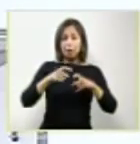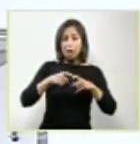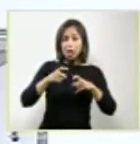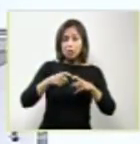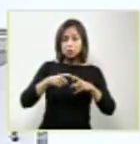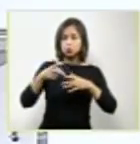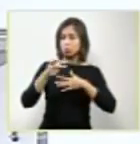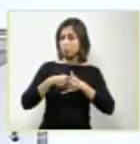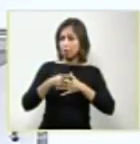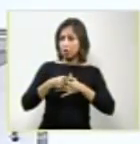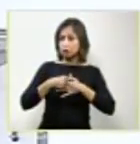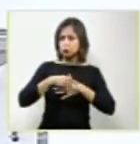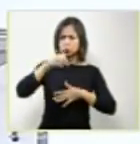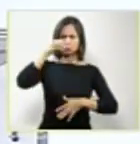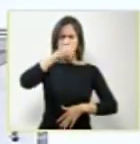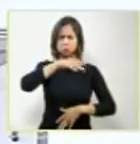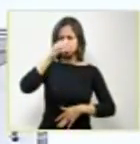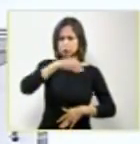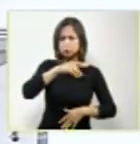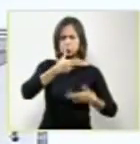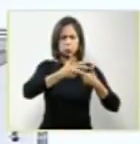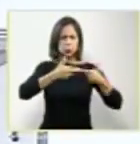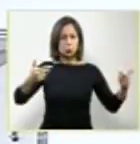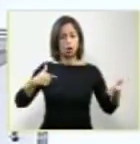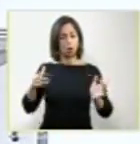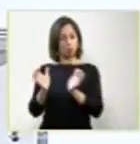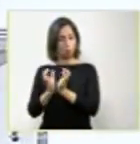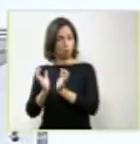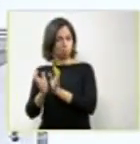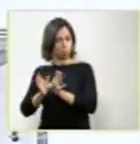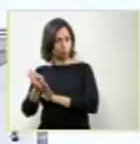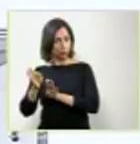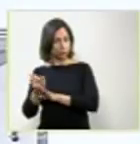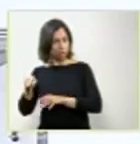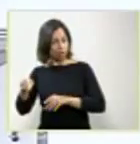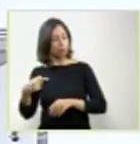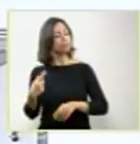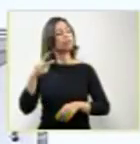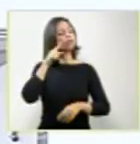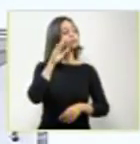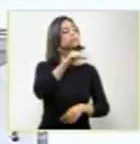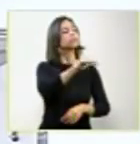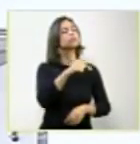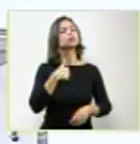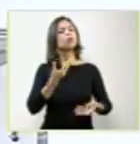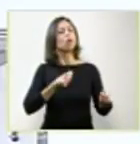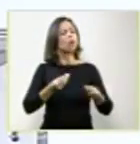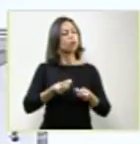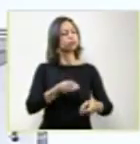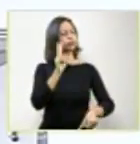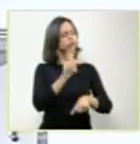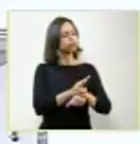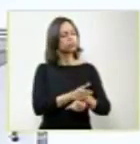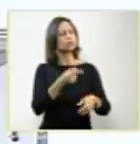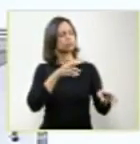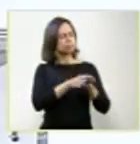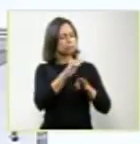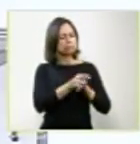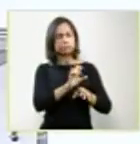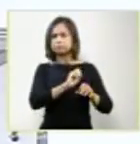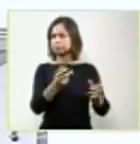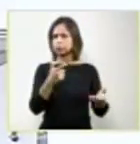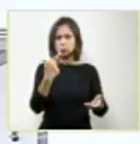questões envolvendo a conduta médica, o dever de conduta dos médicos e puni-los quando